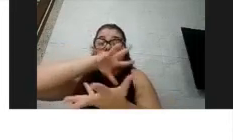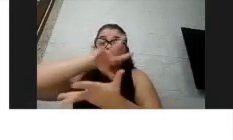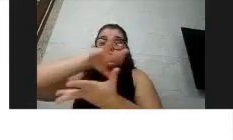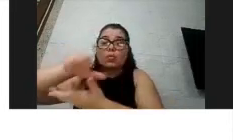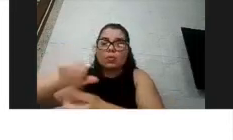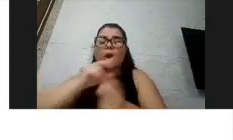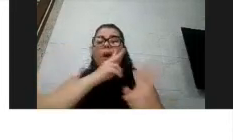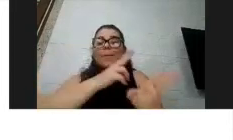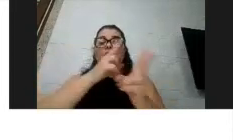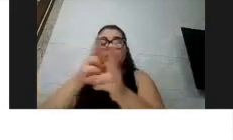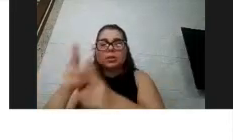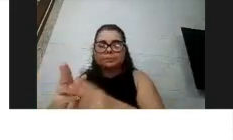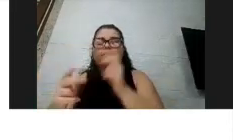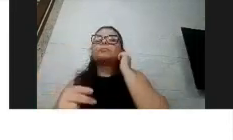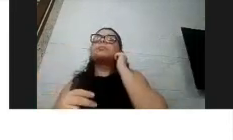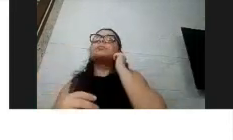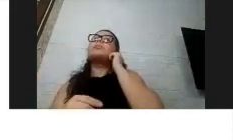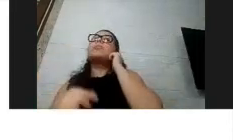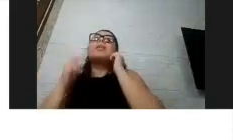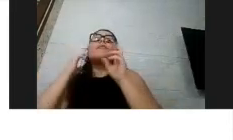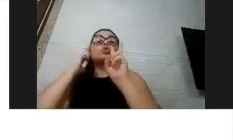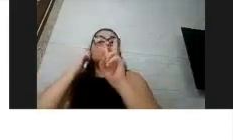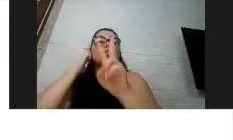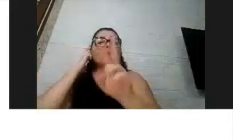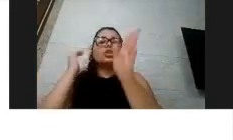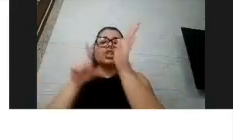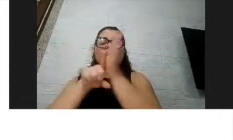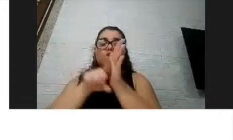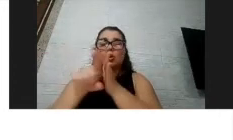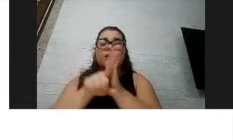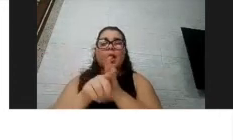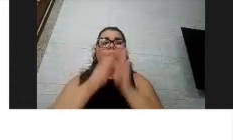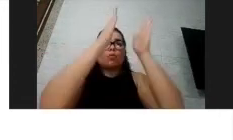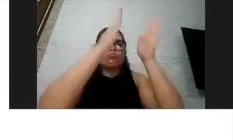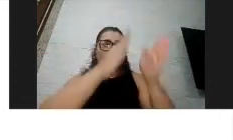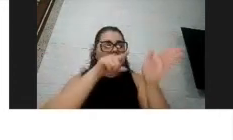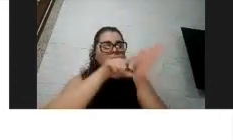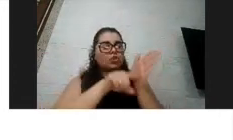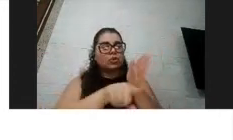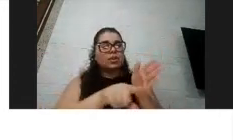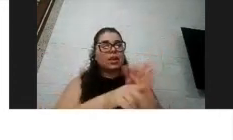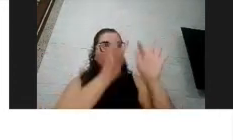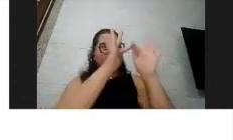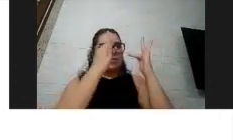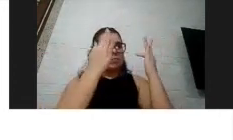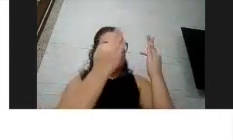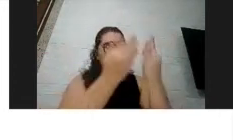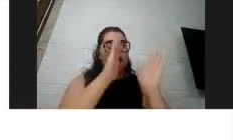e um questionário para médico, para eles reportarem algumas características, né?